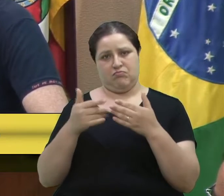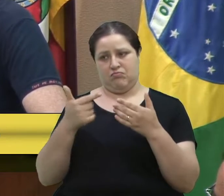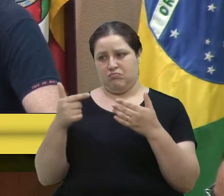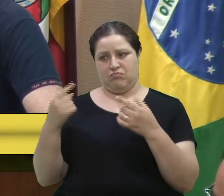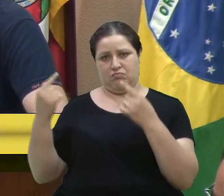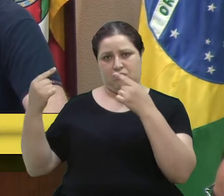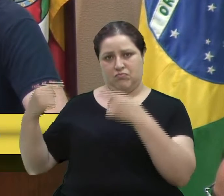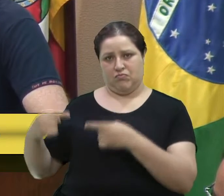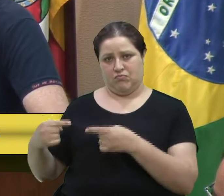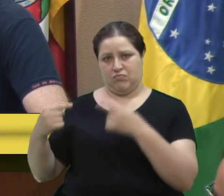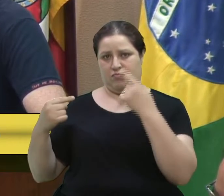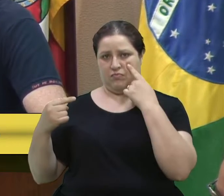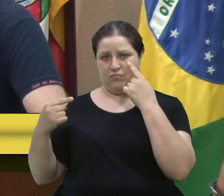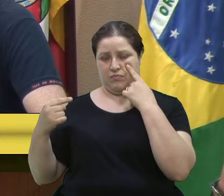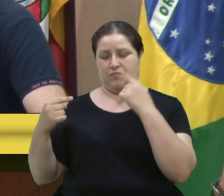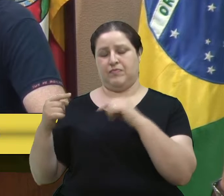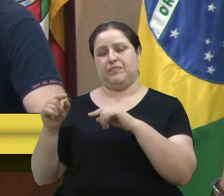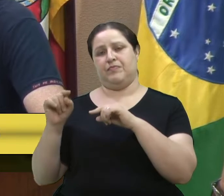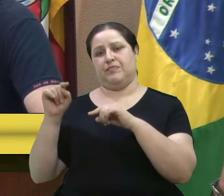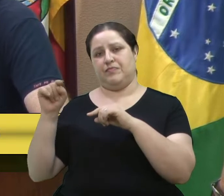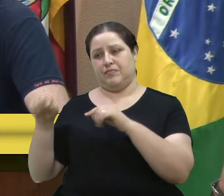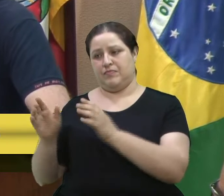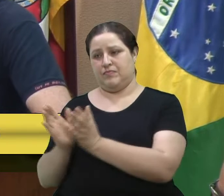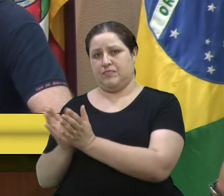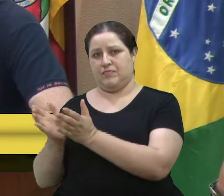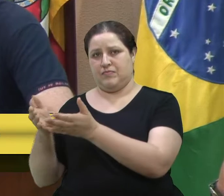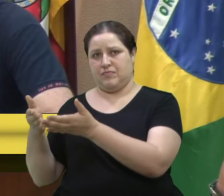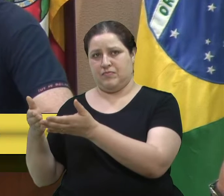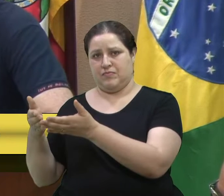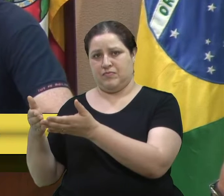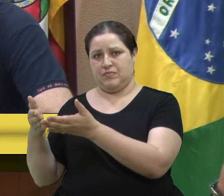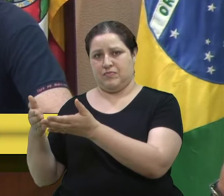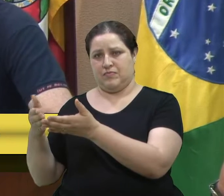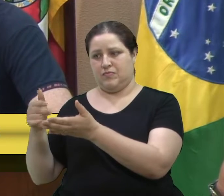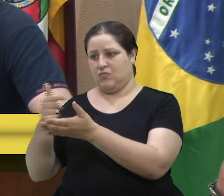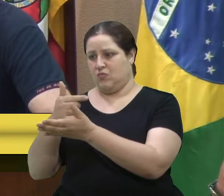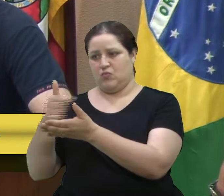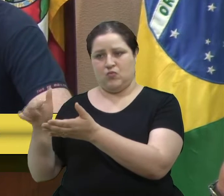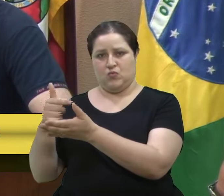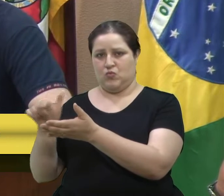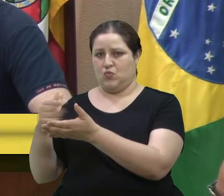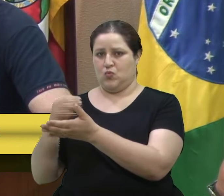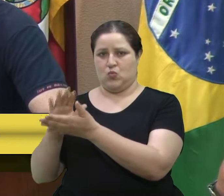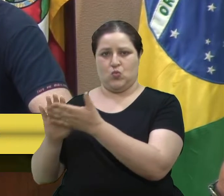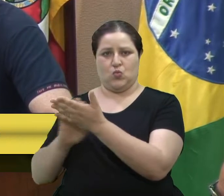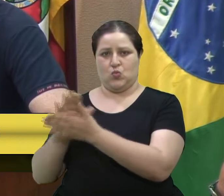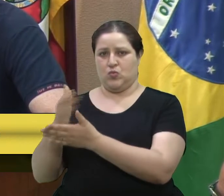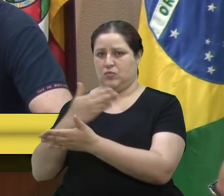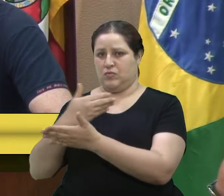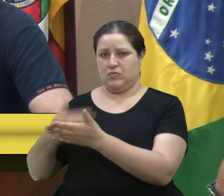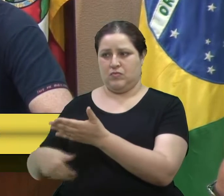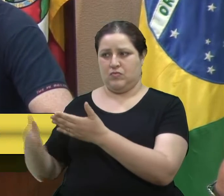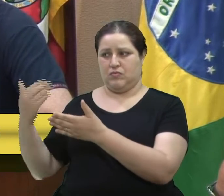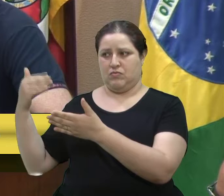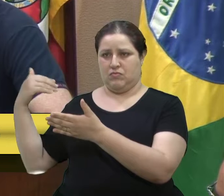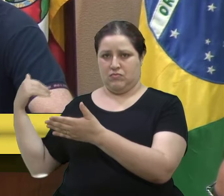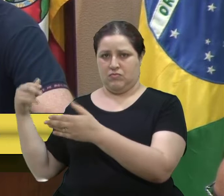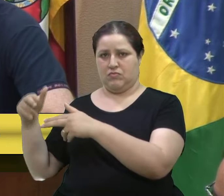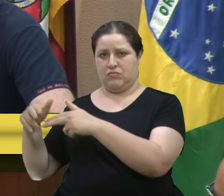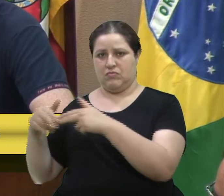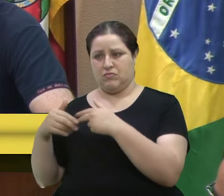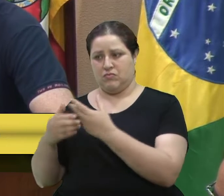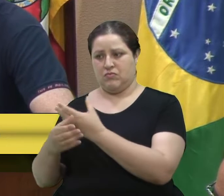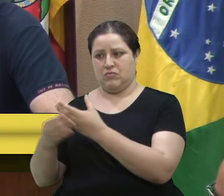constatou-se que esta comissão não fará, não fora nomeada por nenhum dos governos anteriores e, por esse motivo,